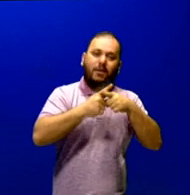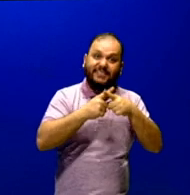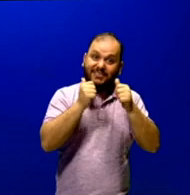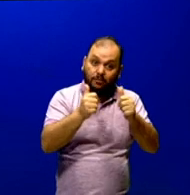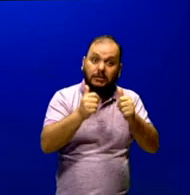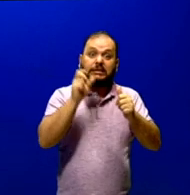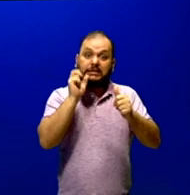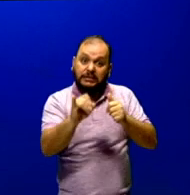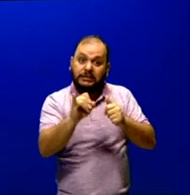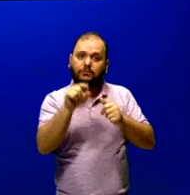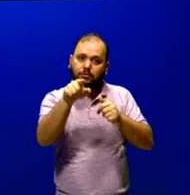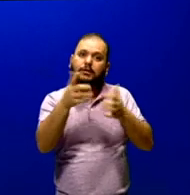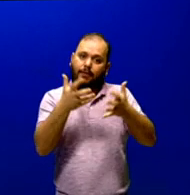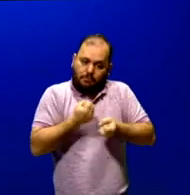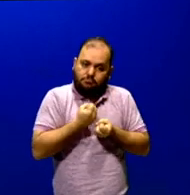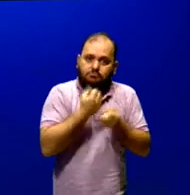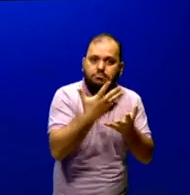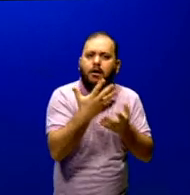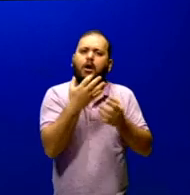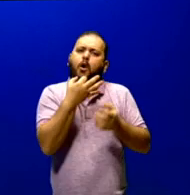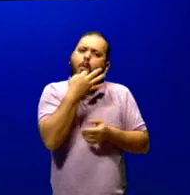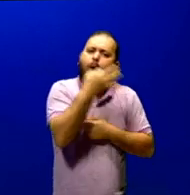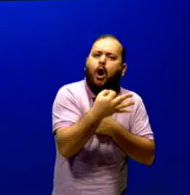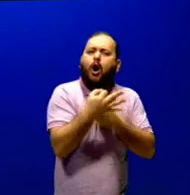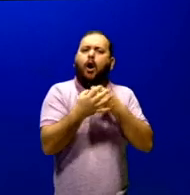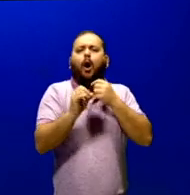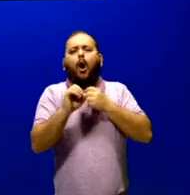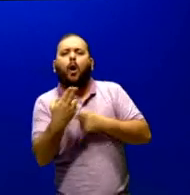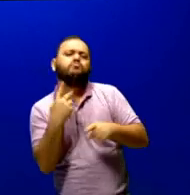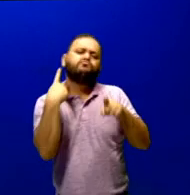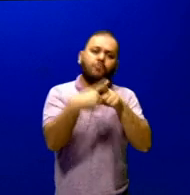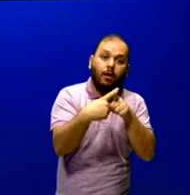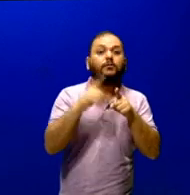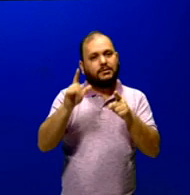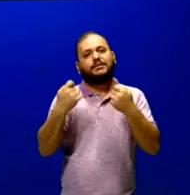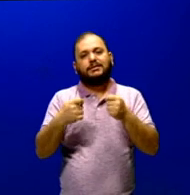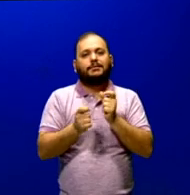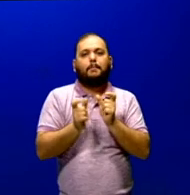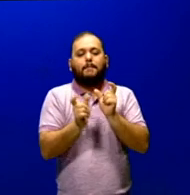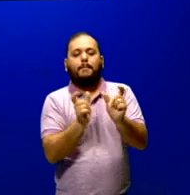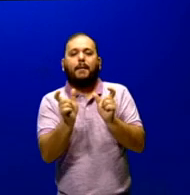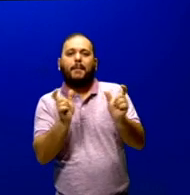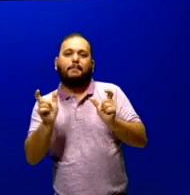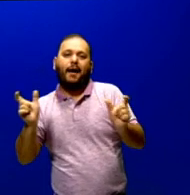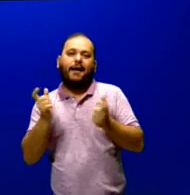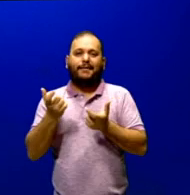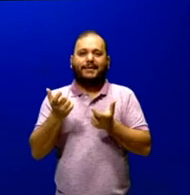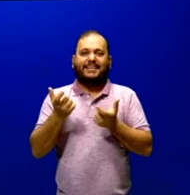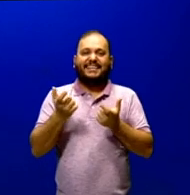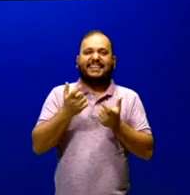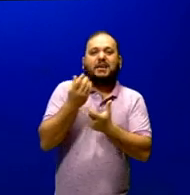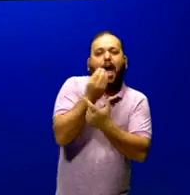Adjetivos, porque são a classe de palavras que qualificam as coisas, não é isso? Boy, garoto, tall